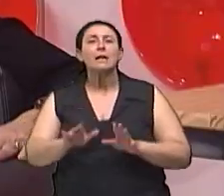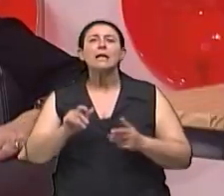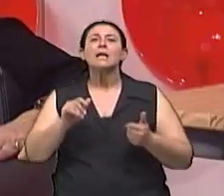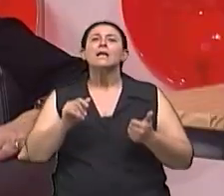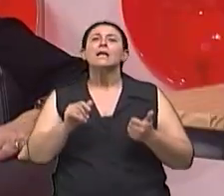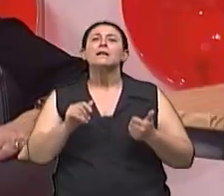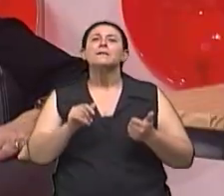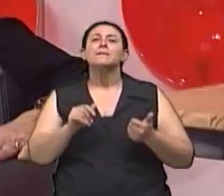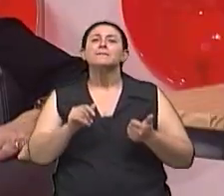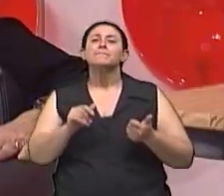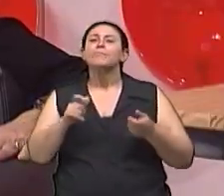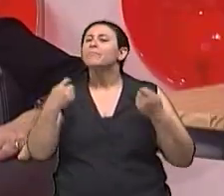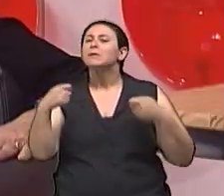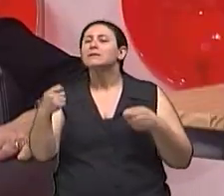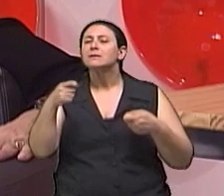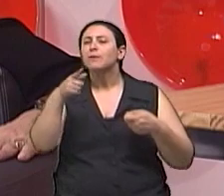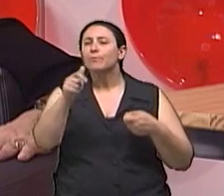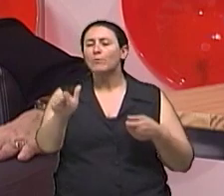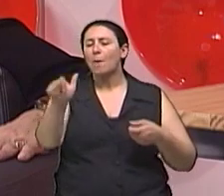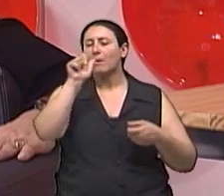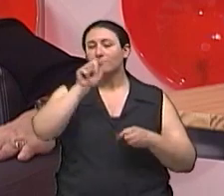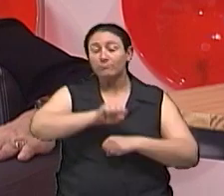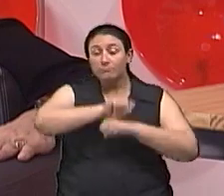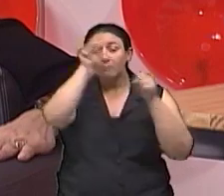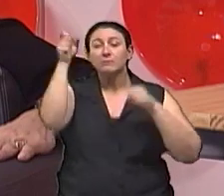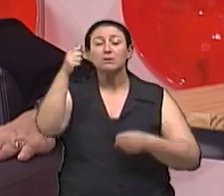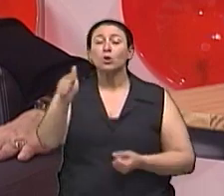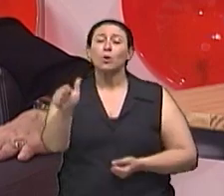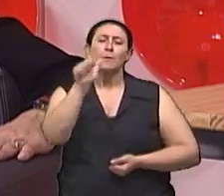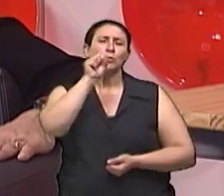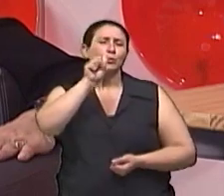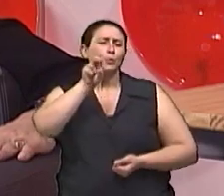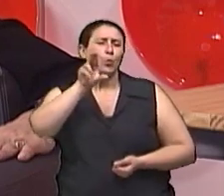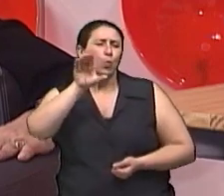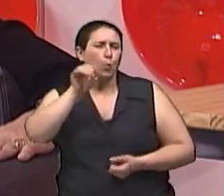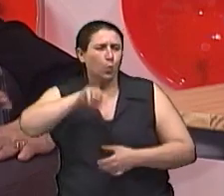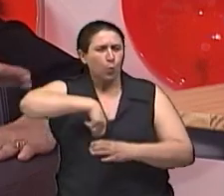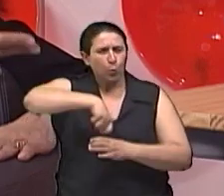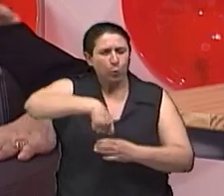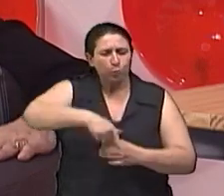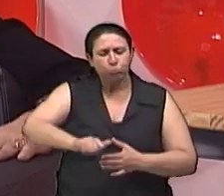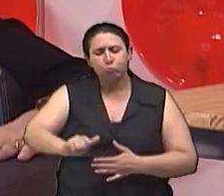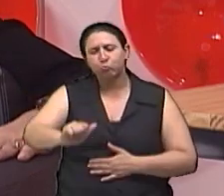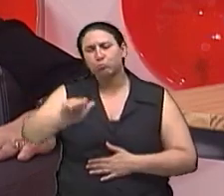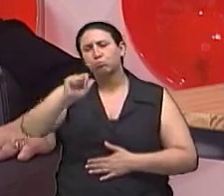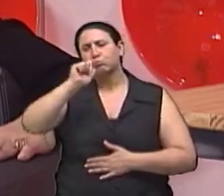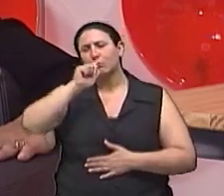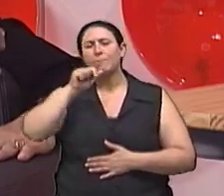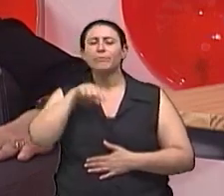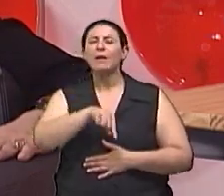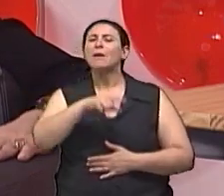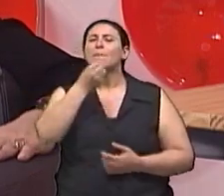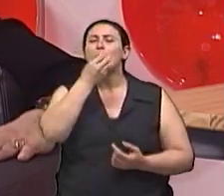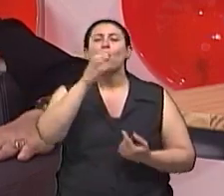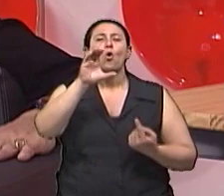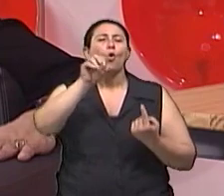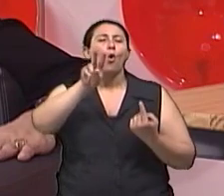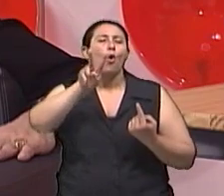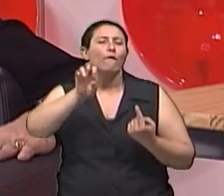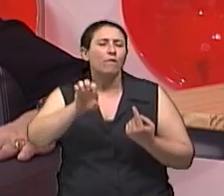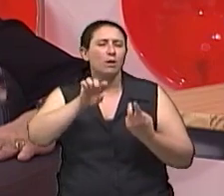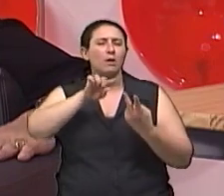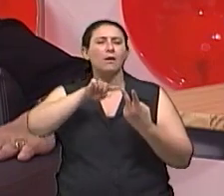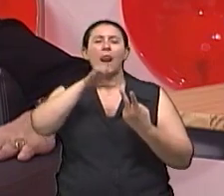Um suco desintoxicante A base de couve Com laranja